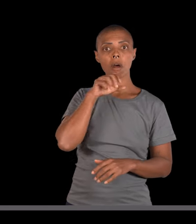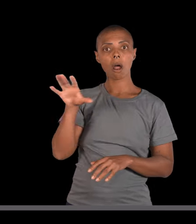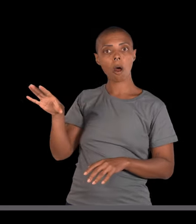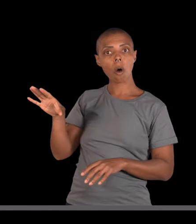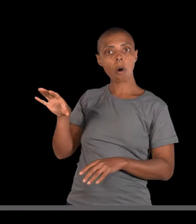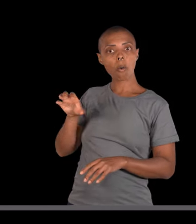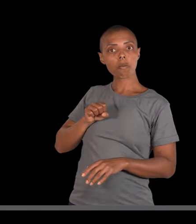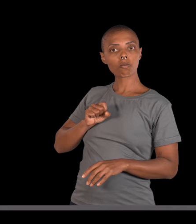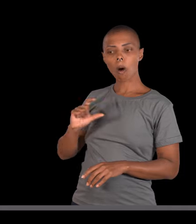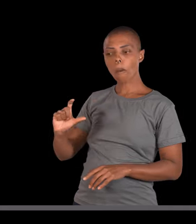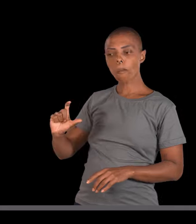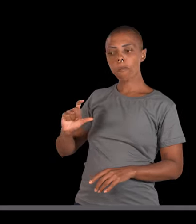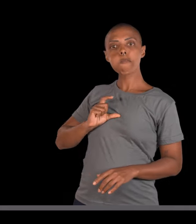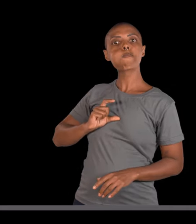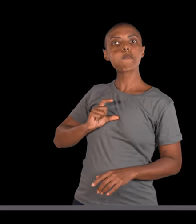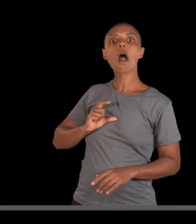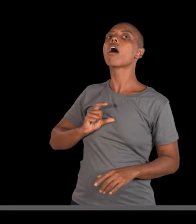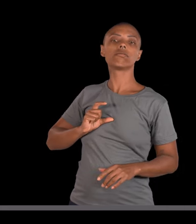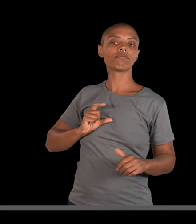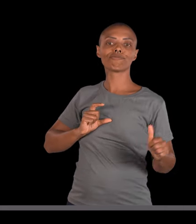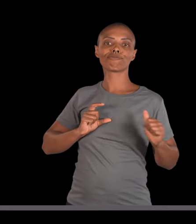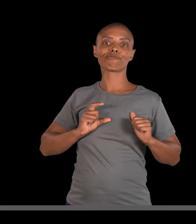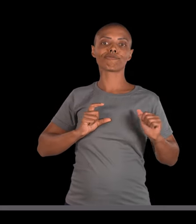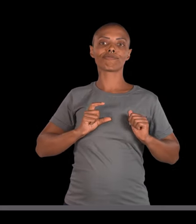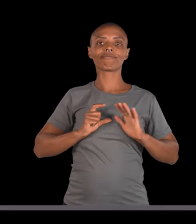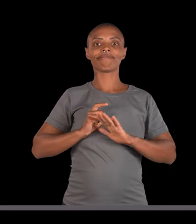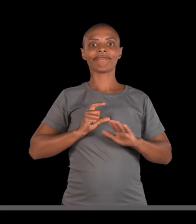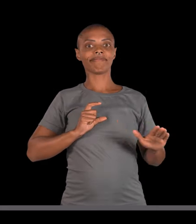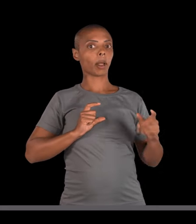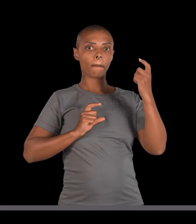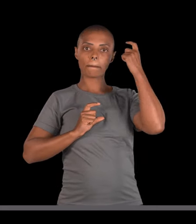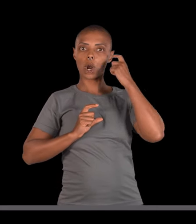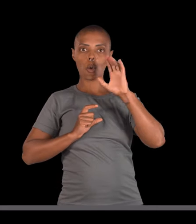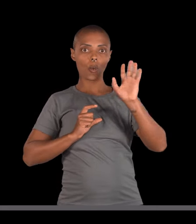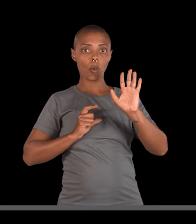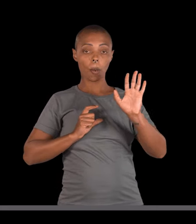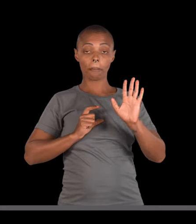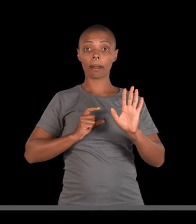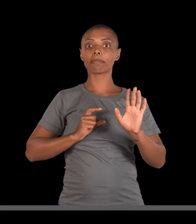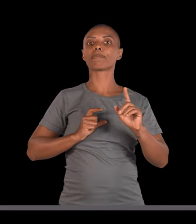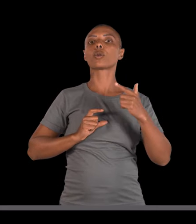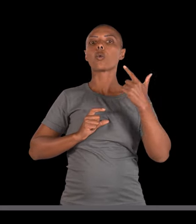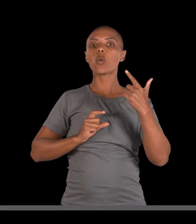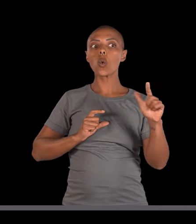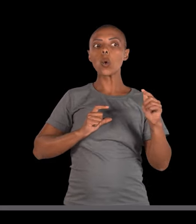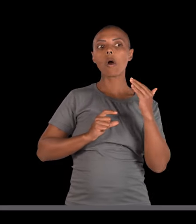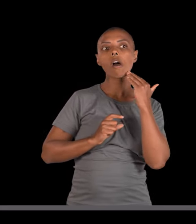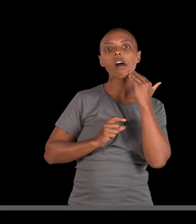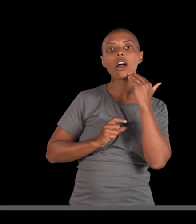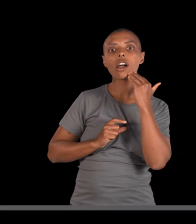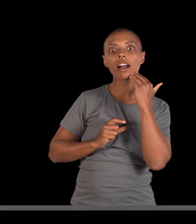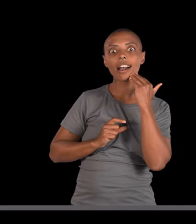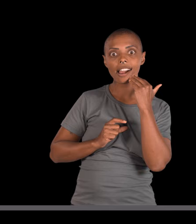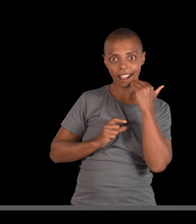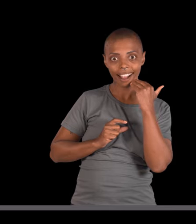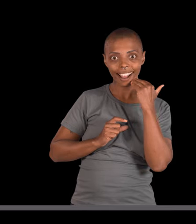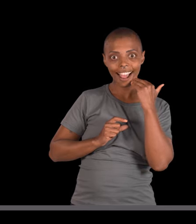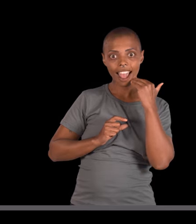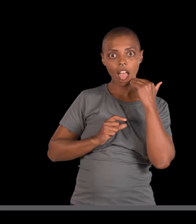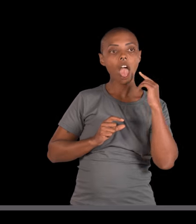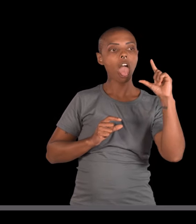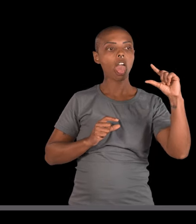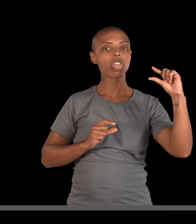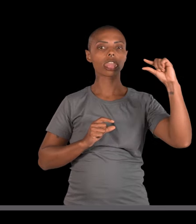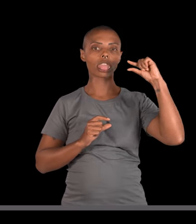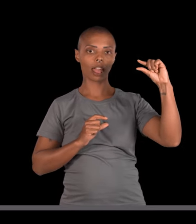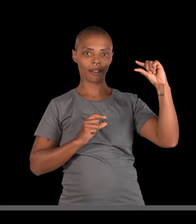do seu pai ou da sua mãe para que você esteja numa boa. O alelo mutante da fibrose